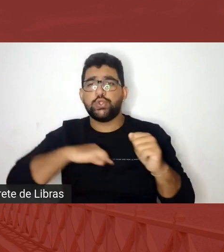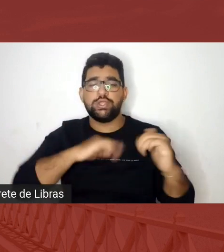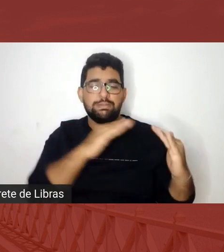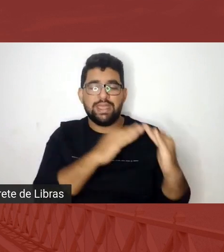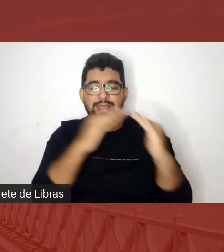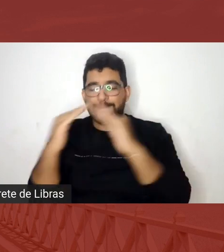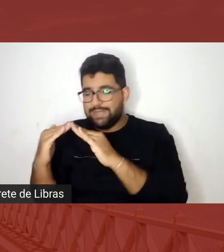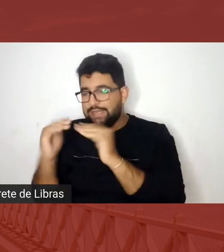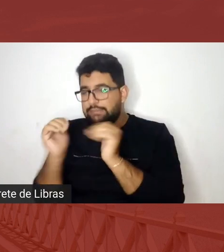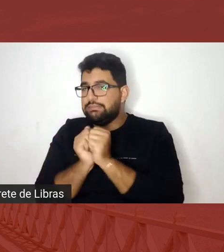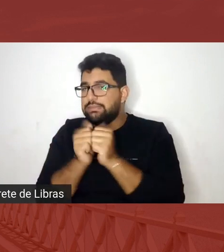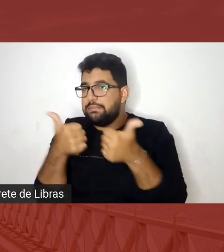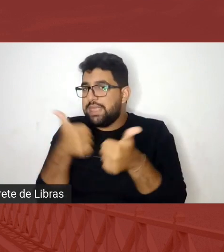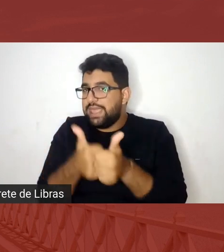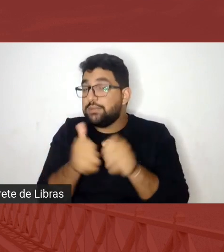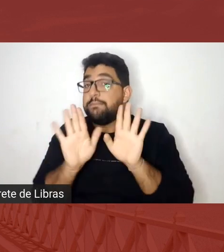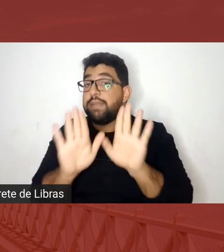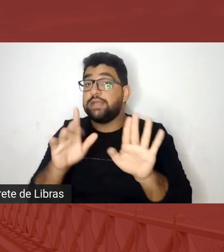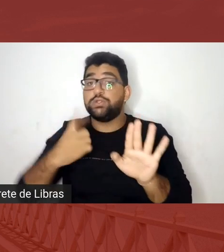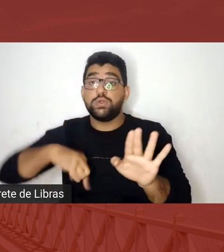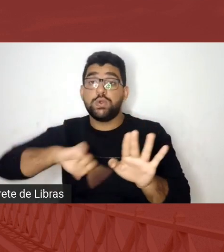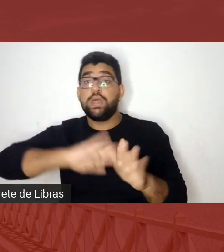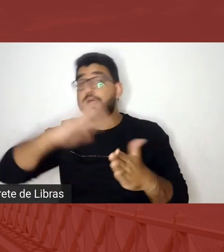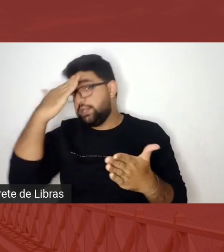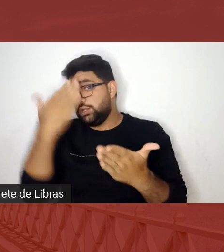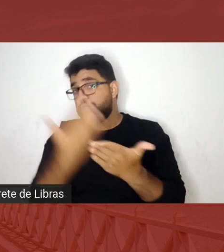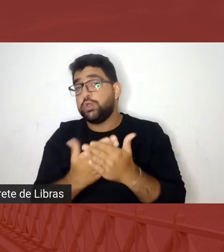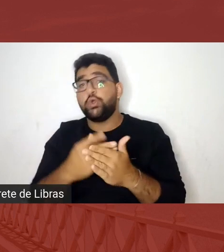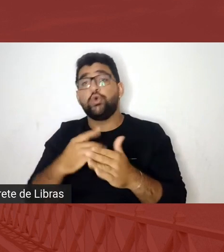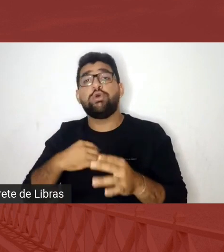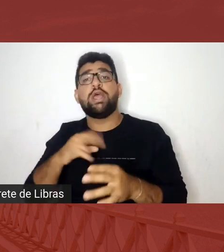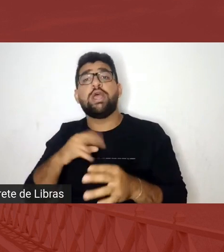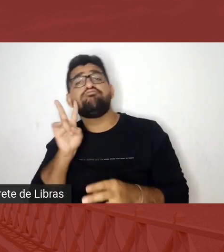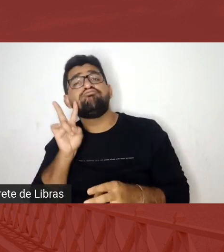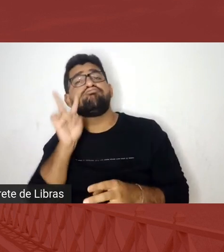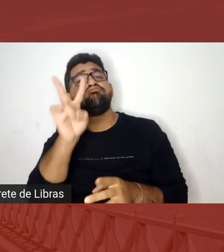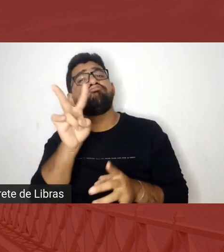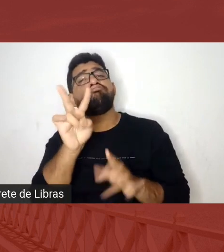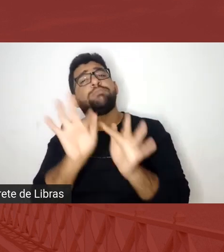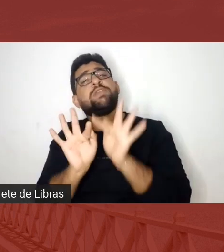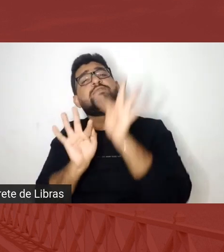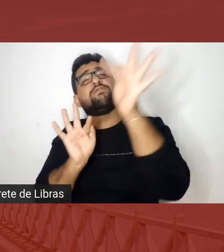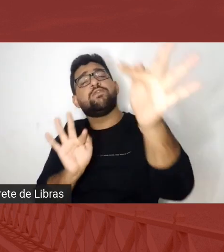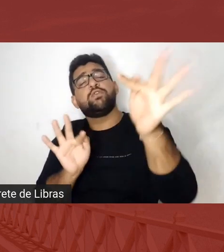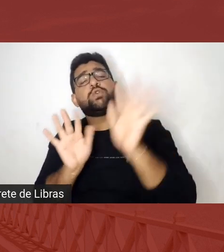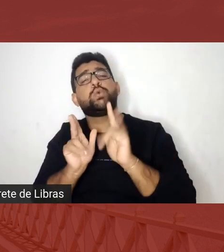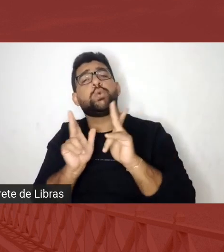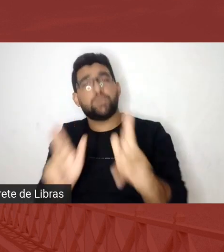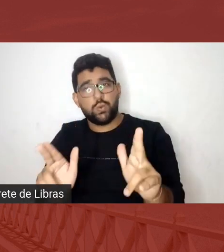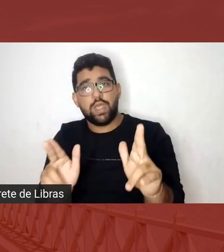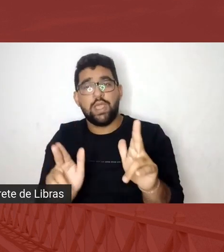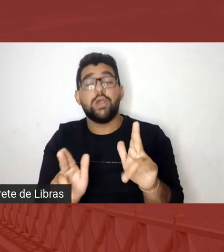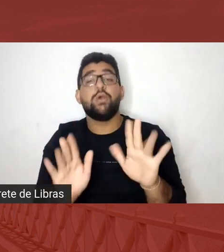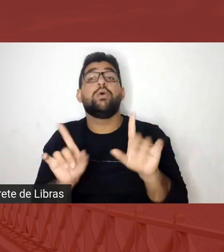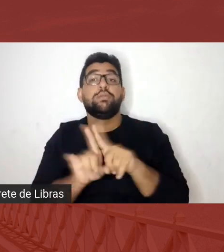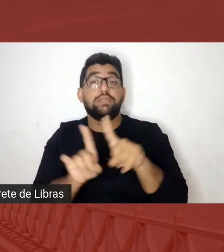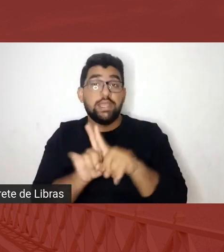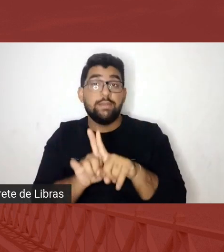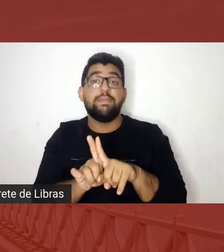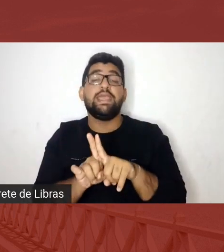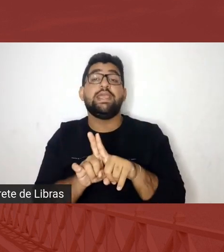também somos pessoas que acreditamos, olhamos para horizontes comuns. Anteriormente, Xandói Tininha,